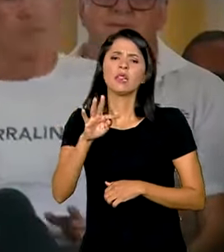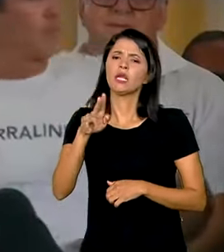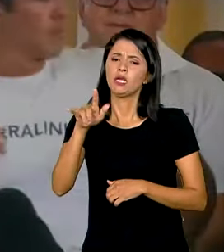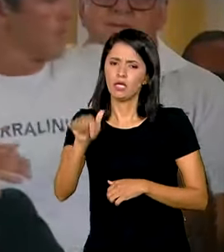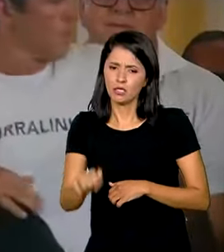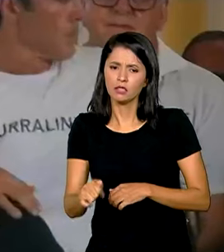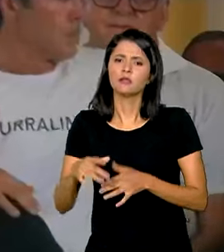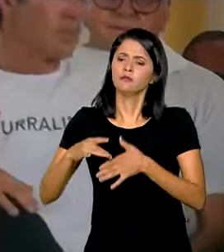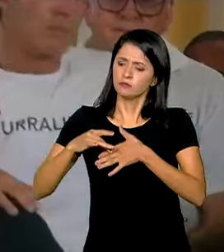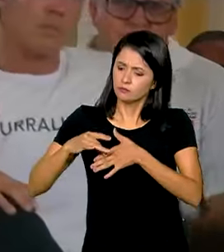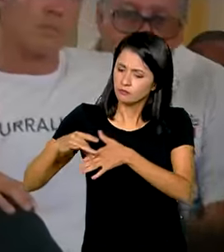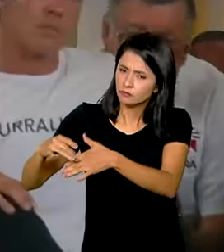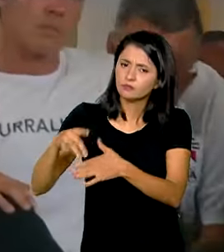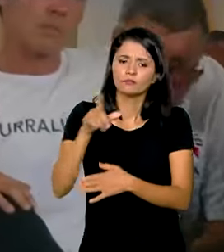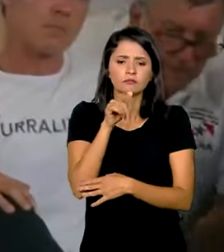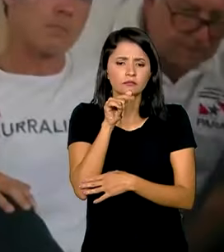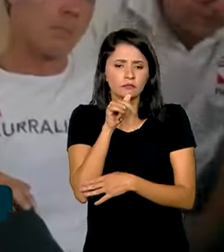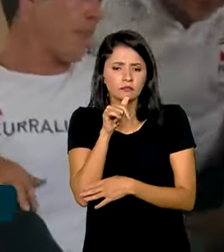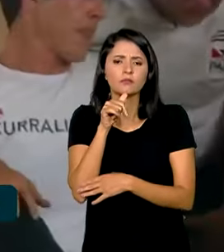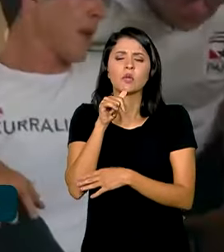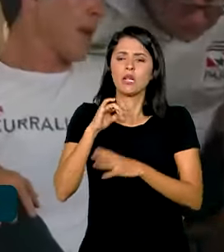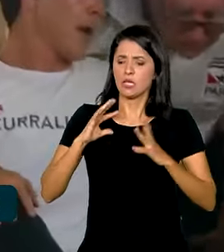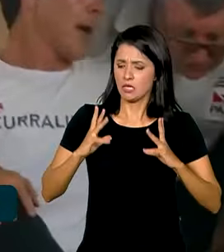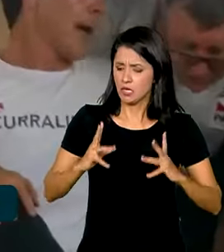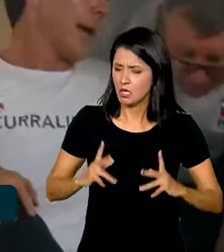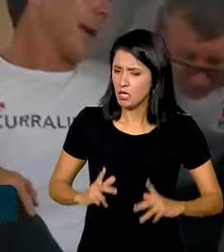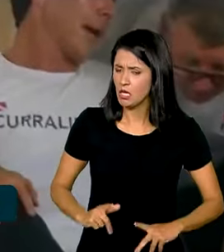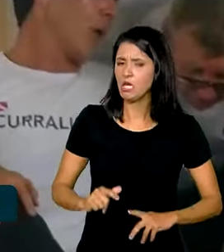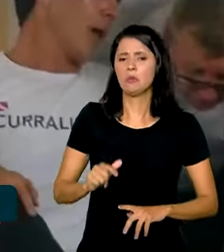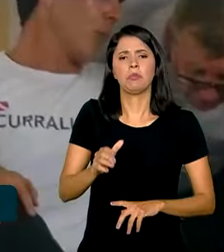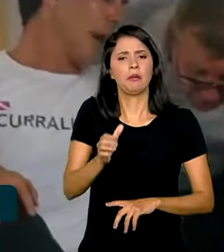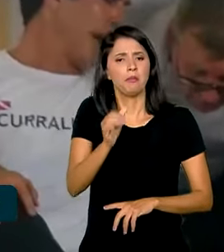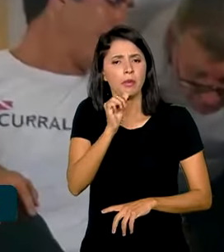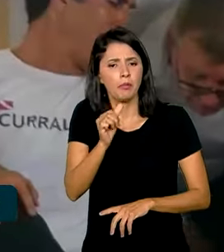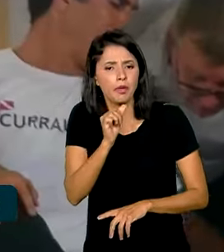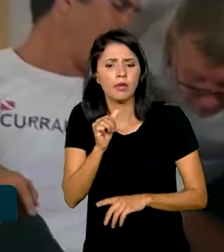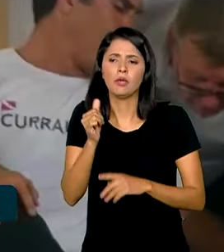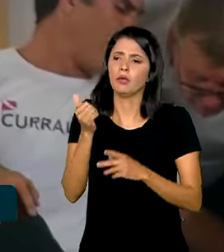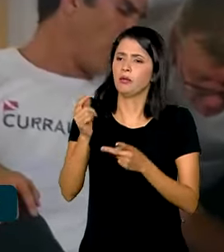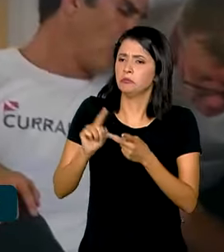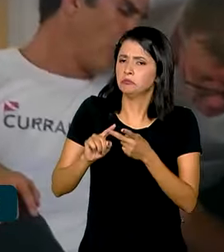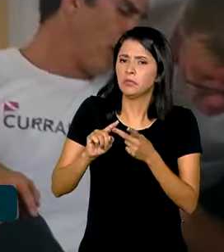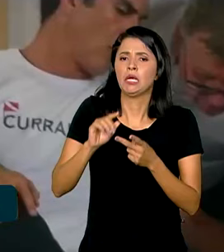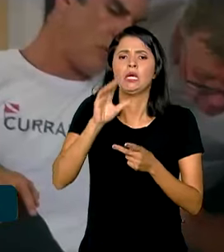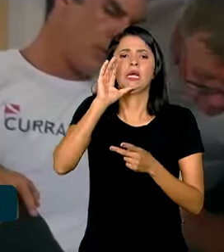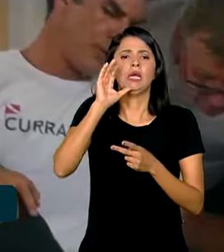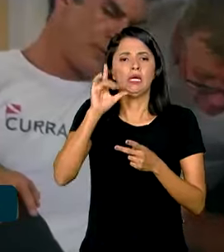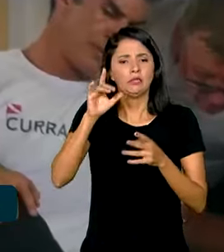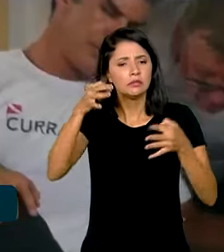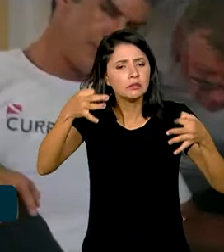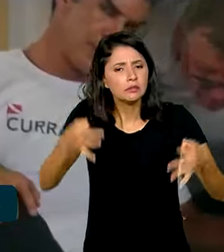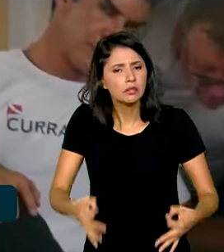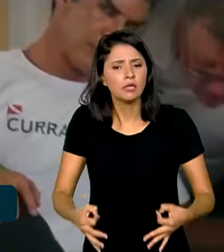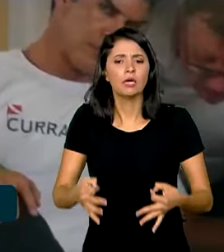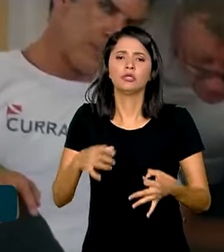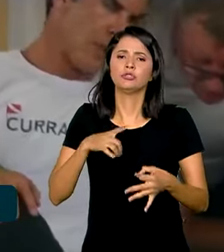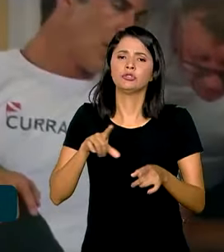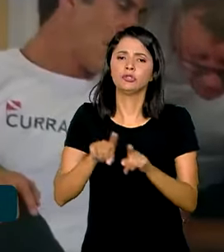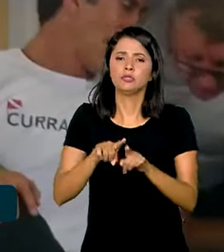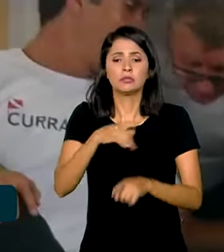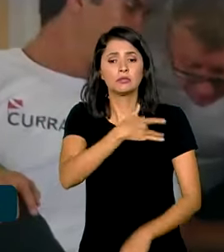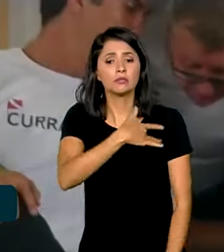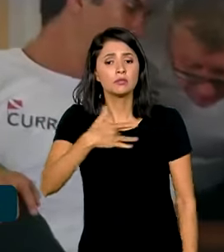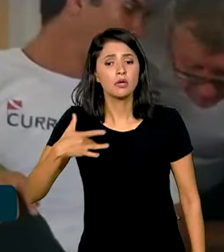que vai levar água potável, que vai levar também a dignidade de saúde,